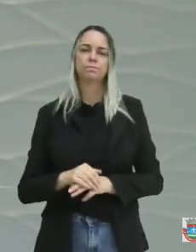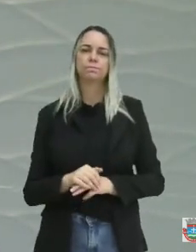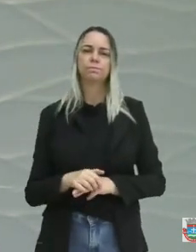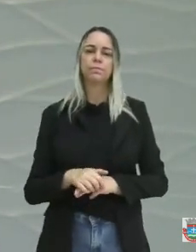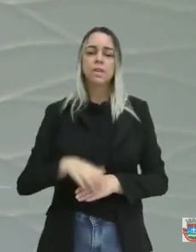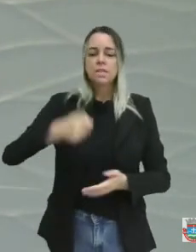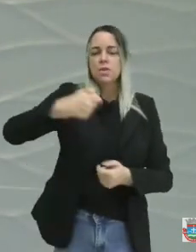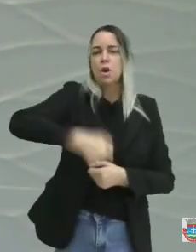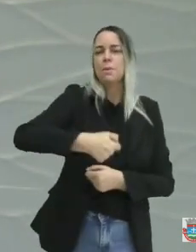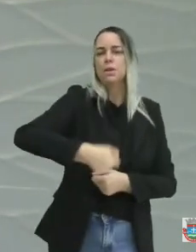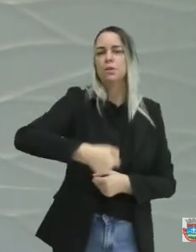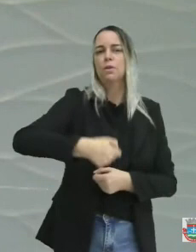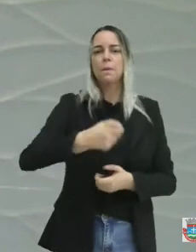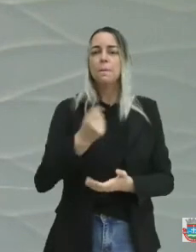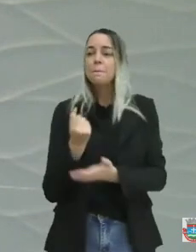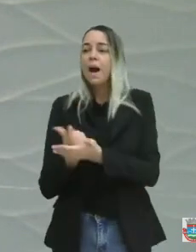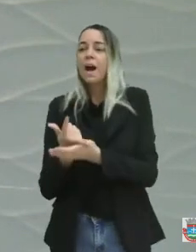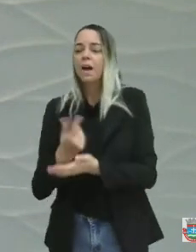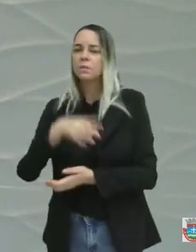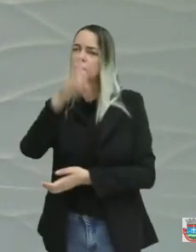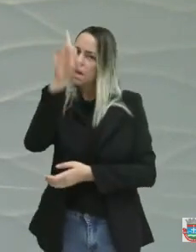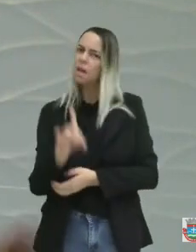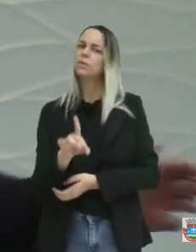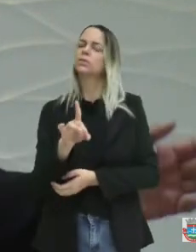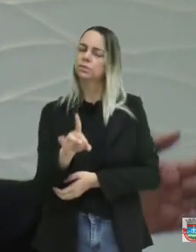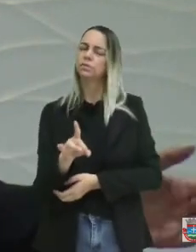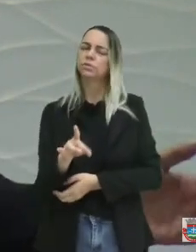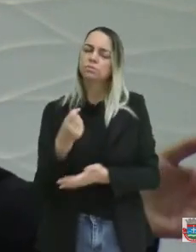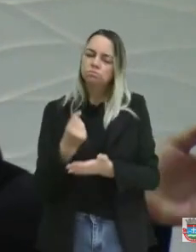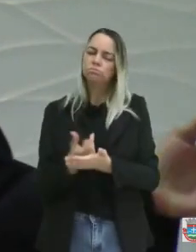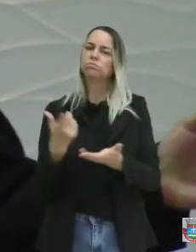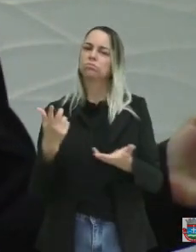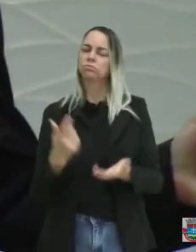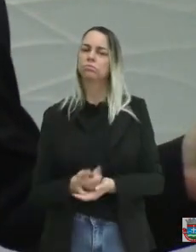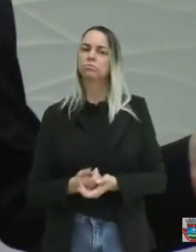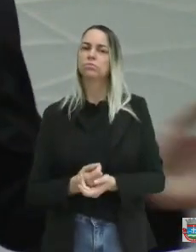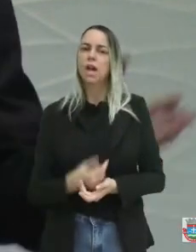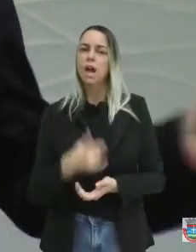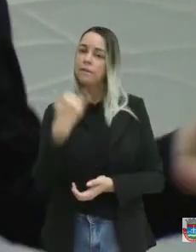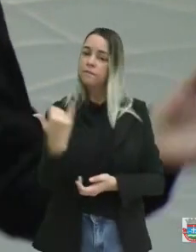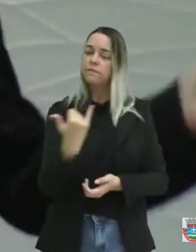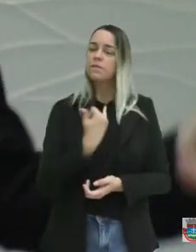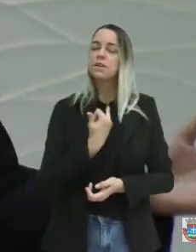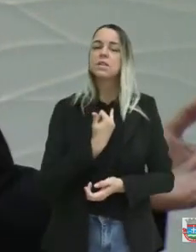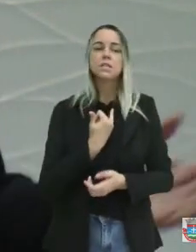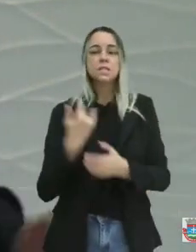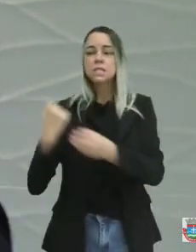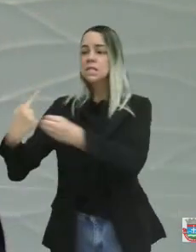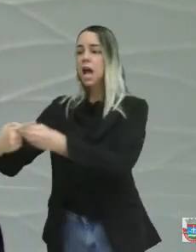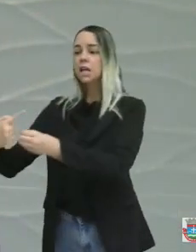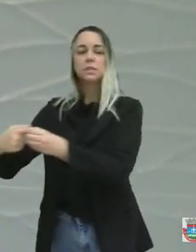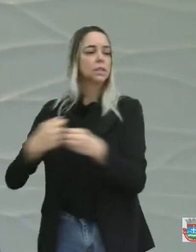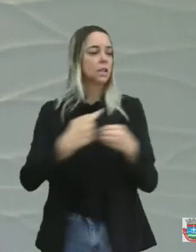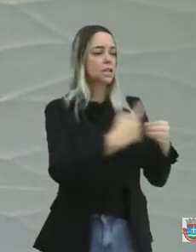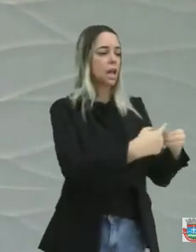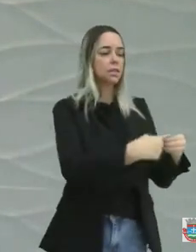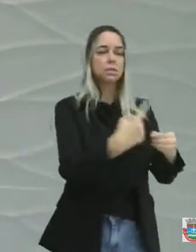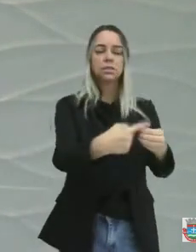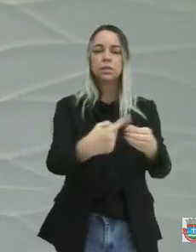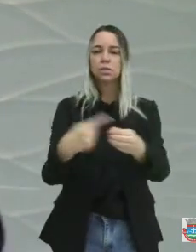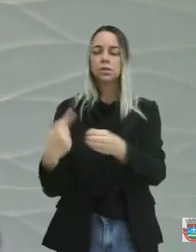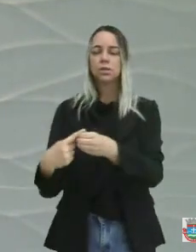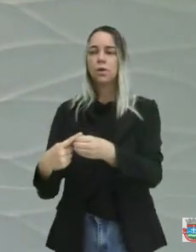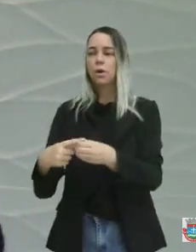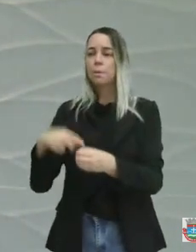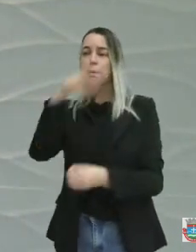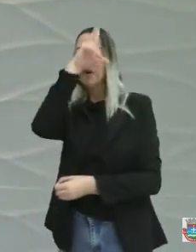cobrando para se pagar o que tem direito. Aí vem dizer, nas cidades vizinhas, a cidade vizinha, o prefeito